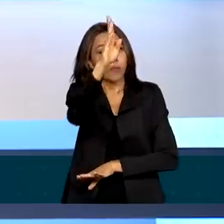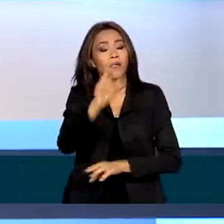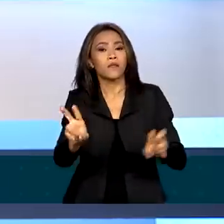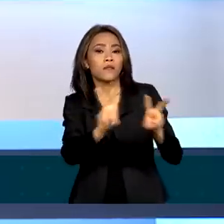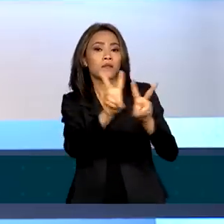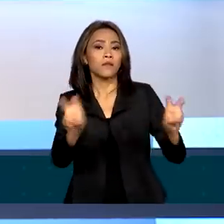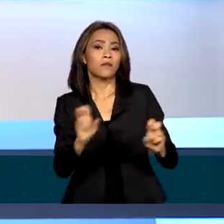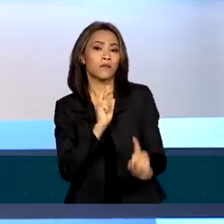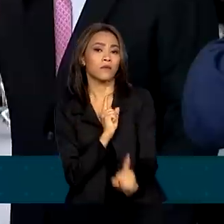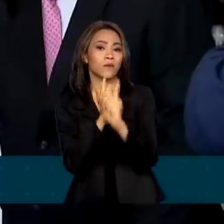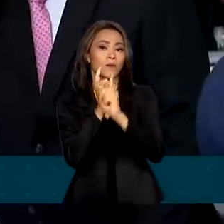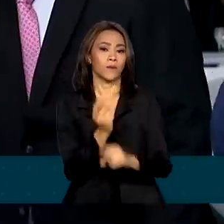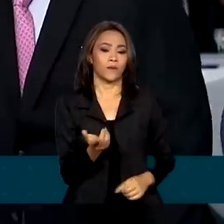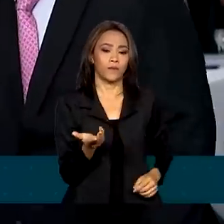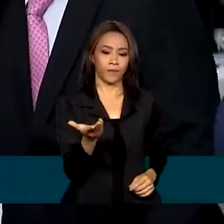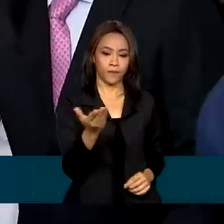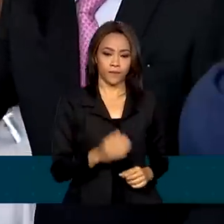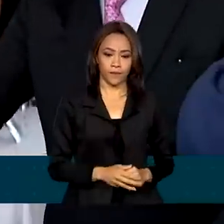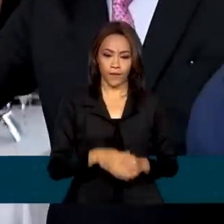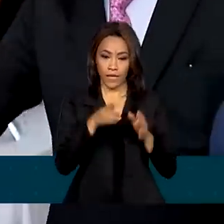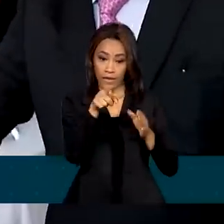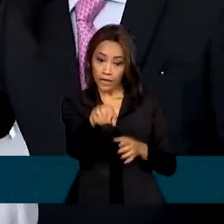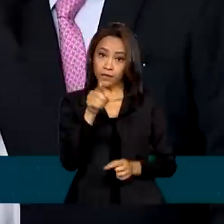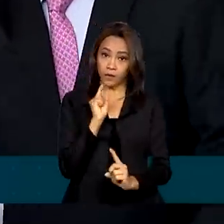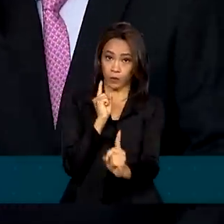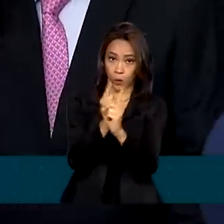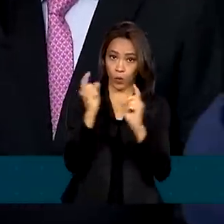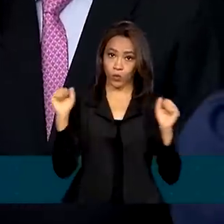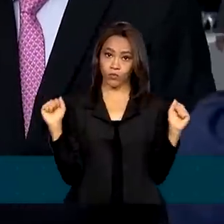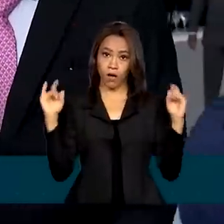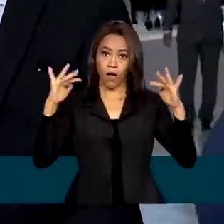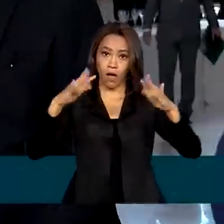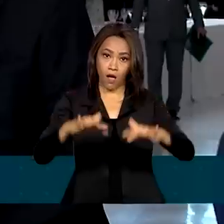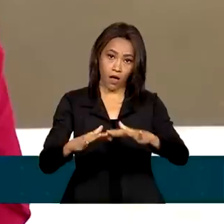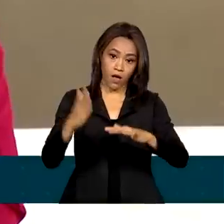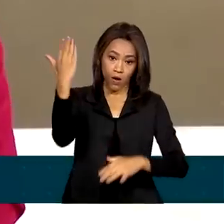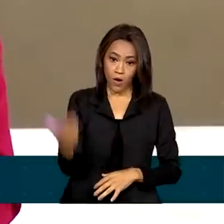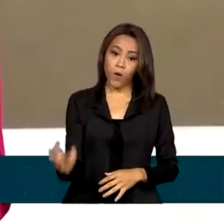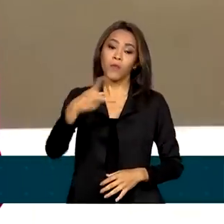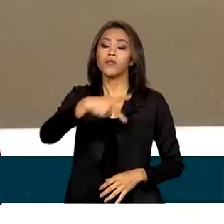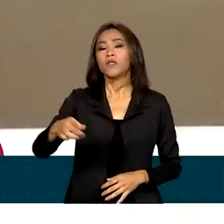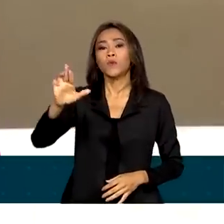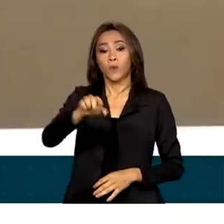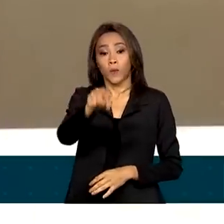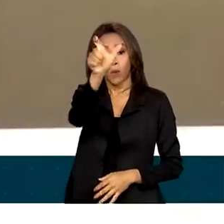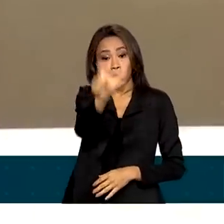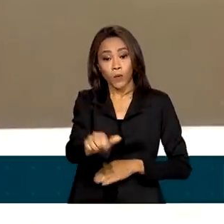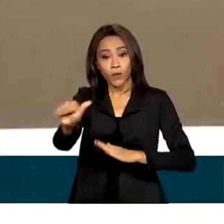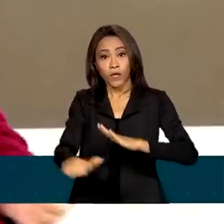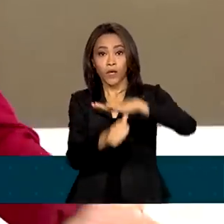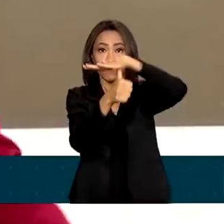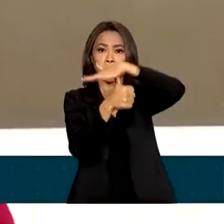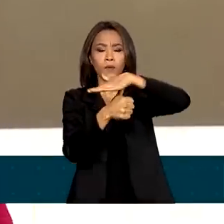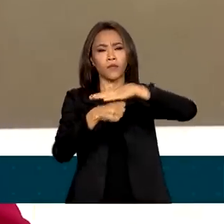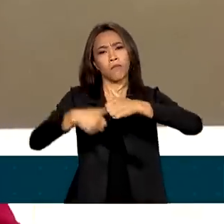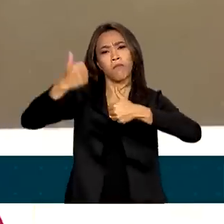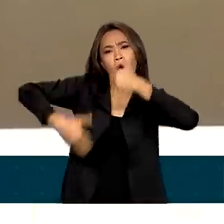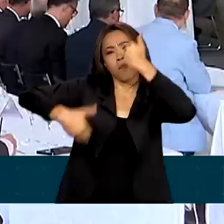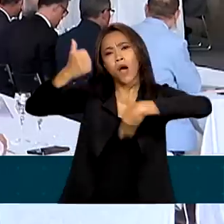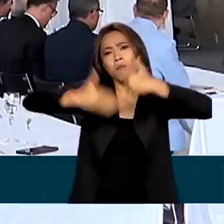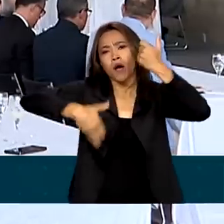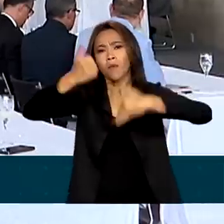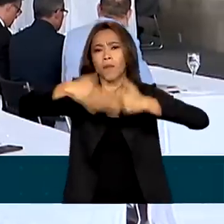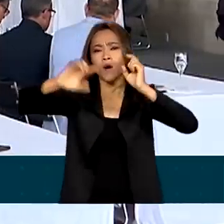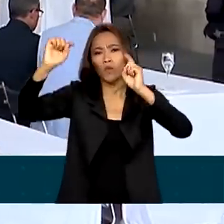do encontro. Durante o encontro com o presidente Lula, os reitores apresentaram os desafios que o